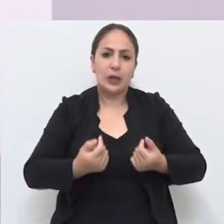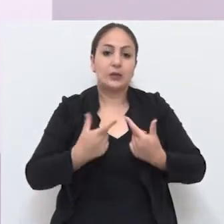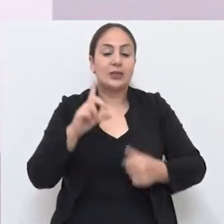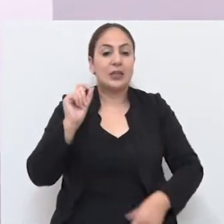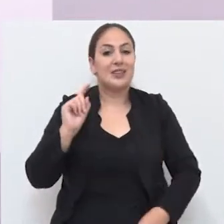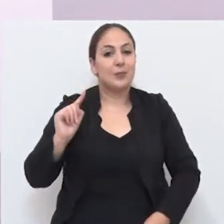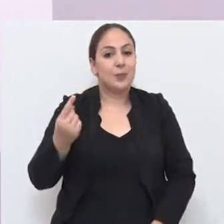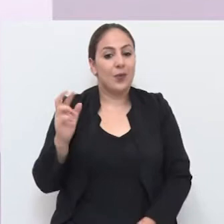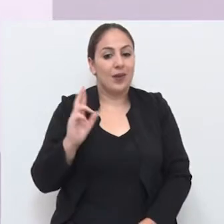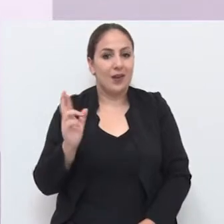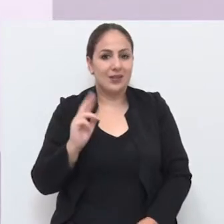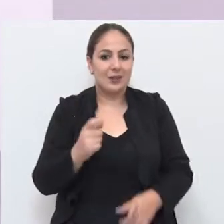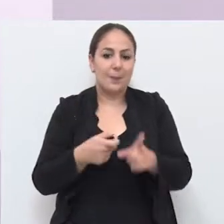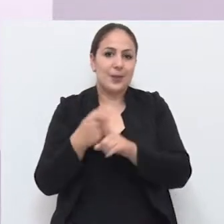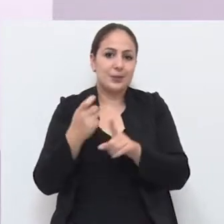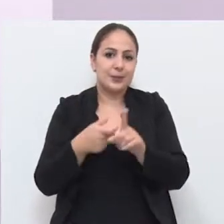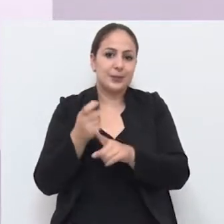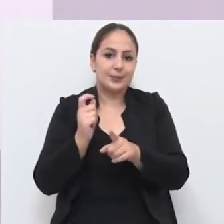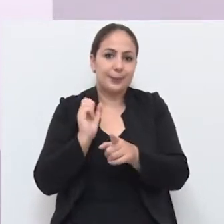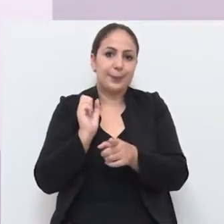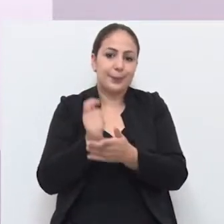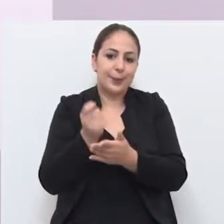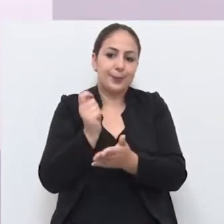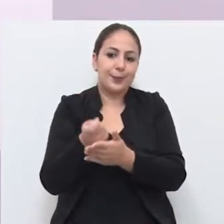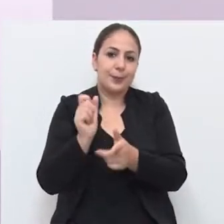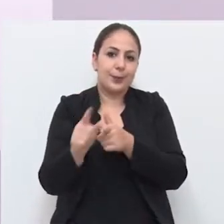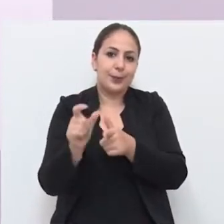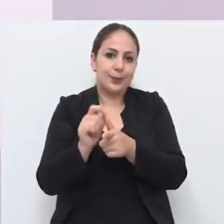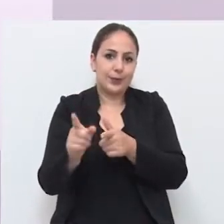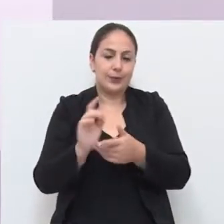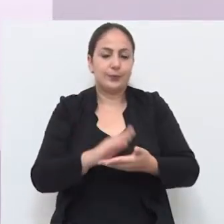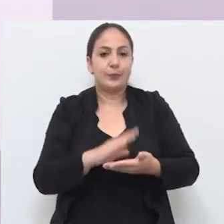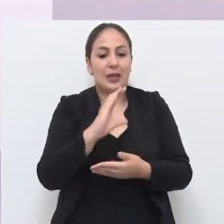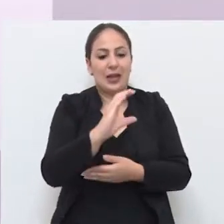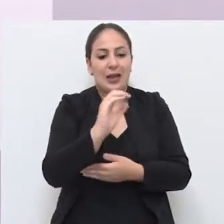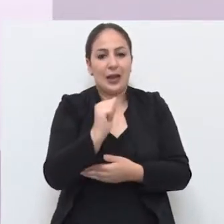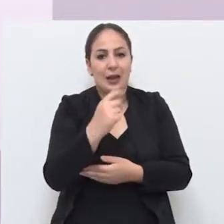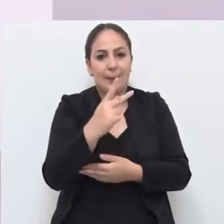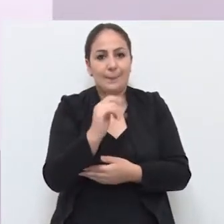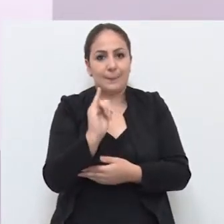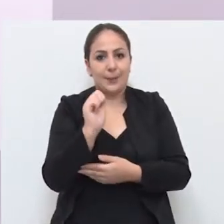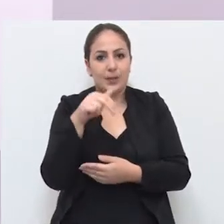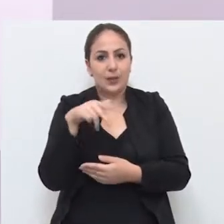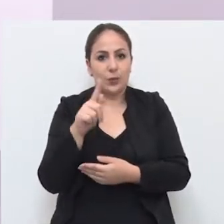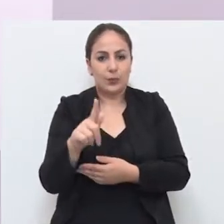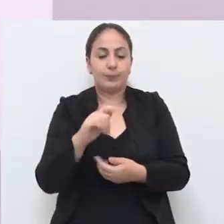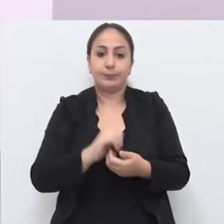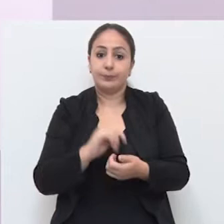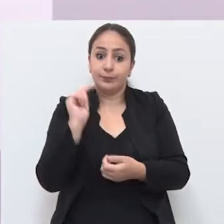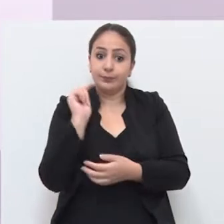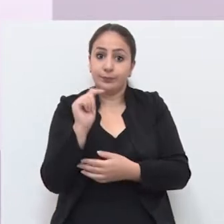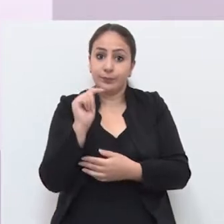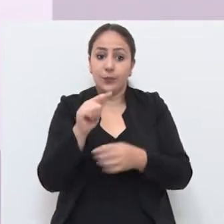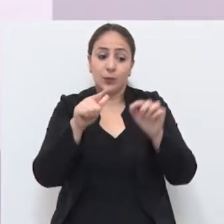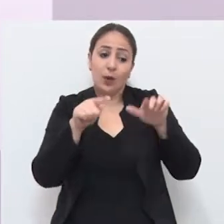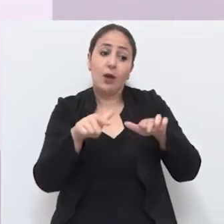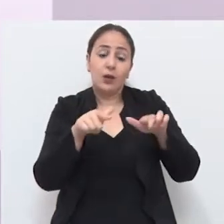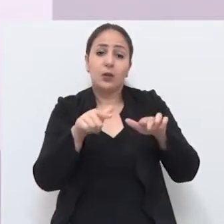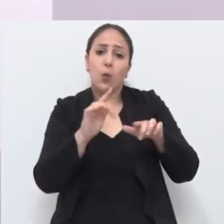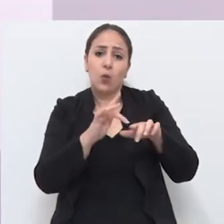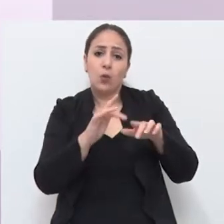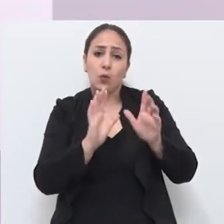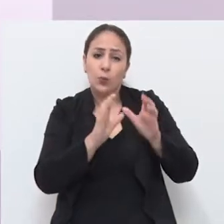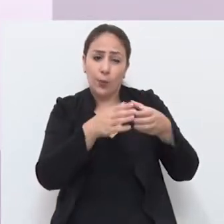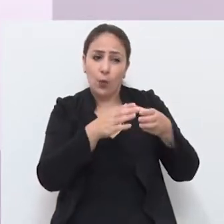tem um gasto de 10 mil reais por mês de aluguel do Capinguí. Para a Série Ouro, o Capinguí ainda